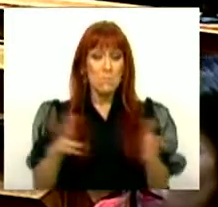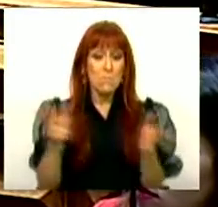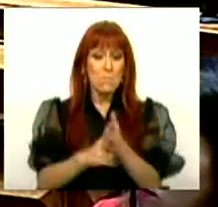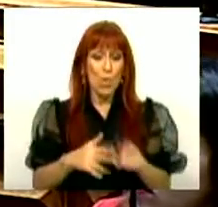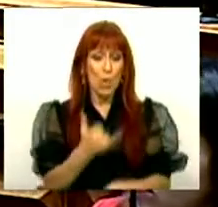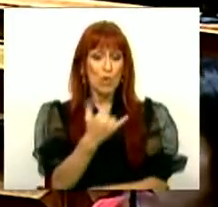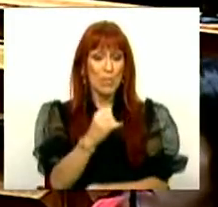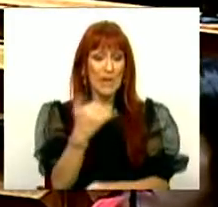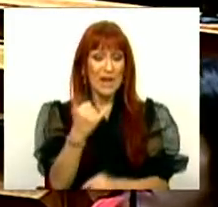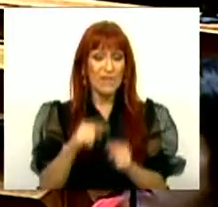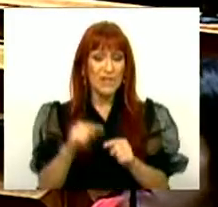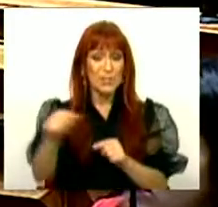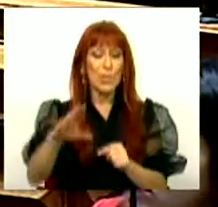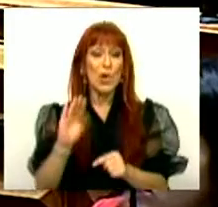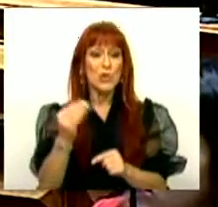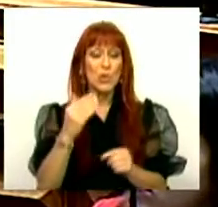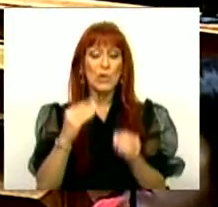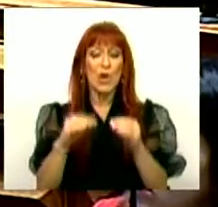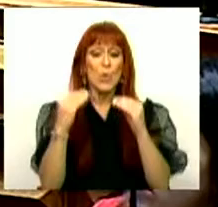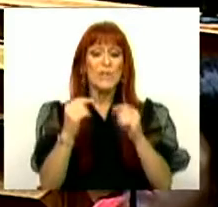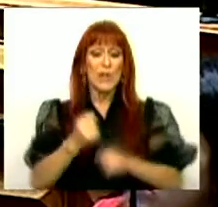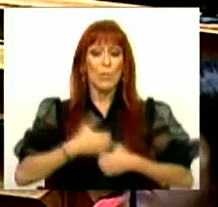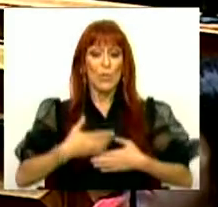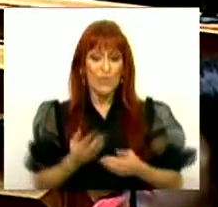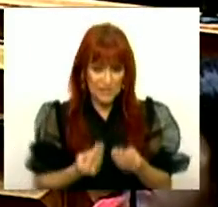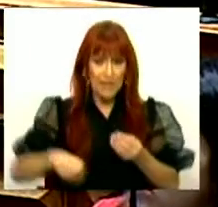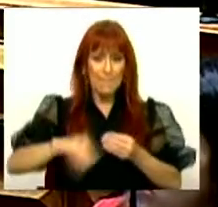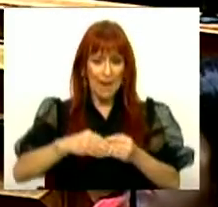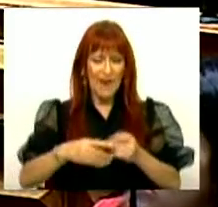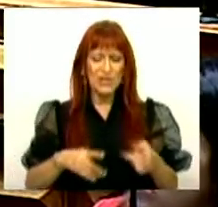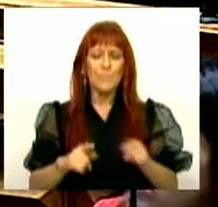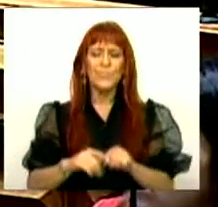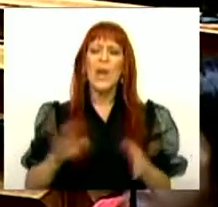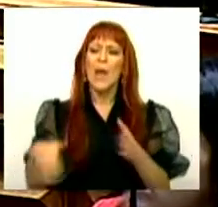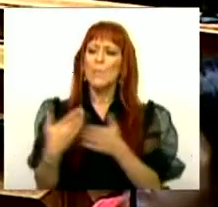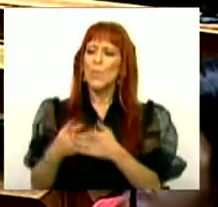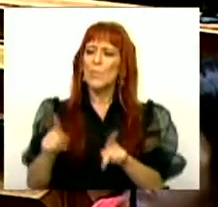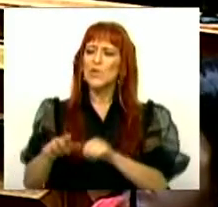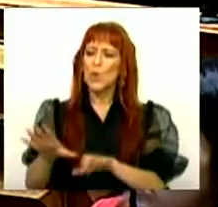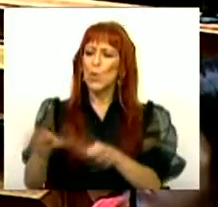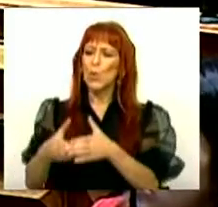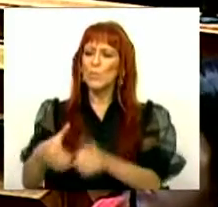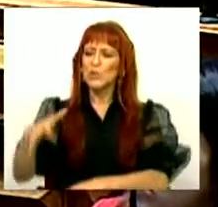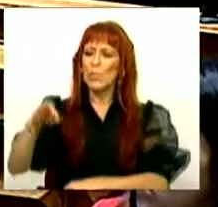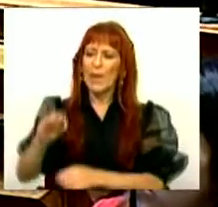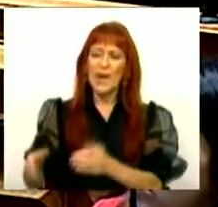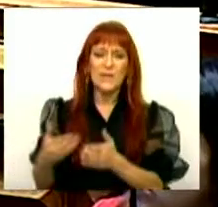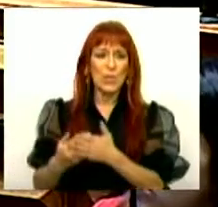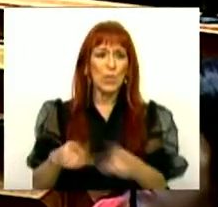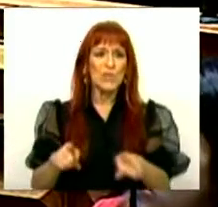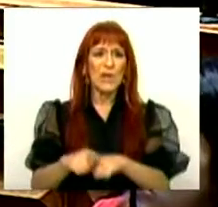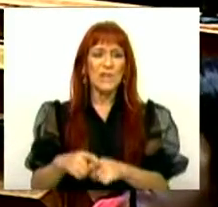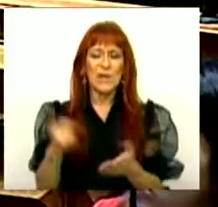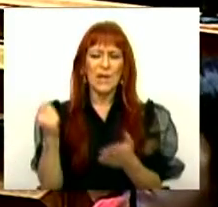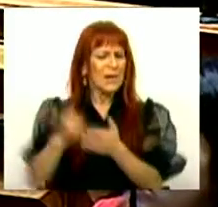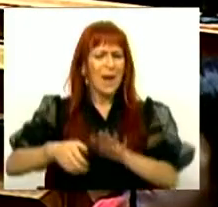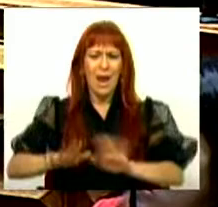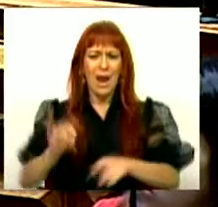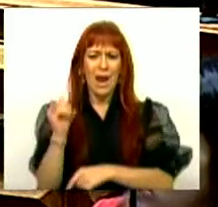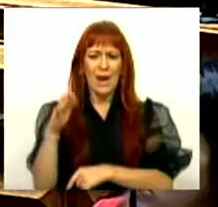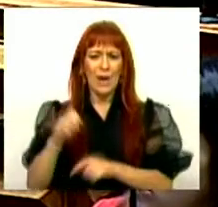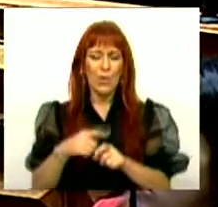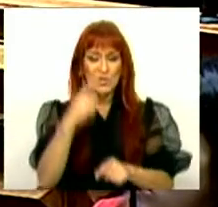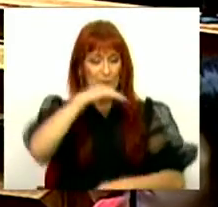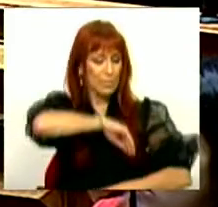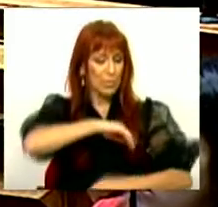2020 para os estudantes do ensino profissional. E como também a proposta apresentada pelo Grupo Parlamentar do PS, que isenta de IRS os rendimentos de